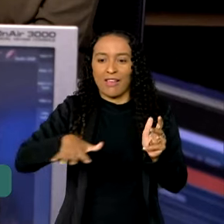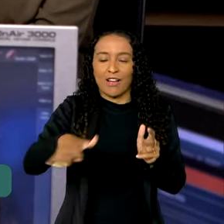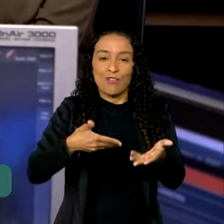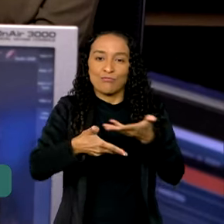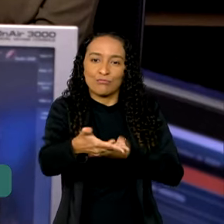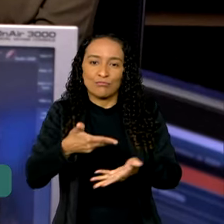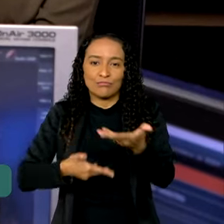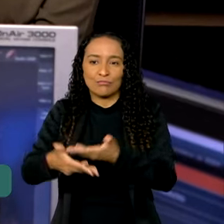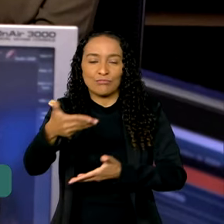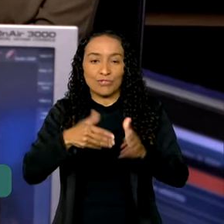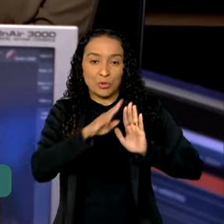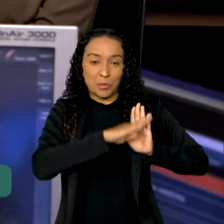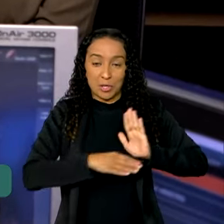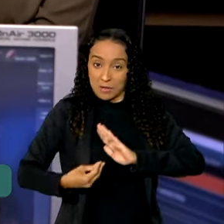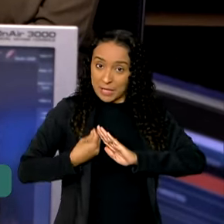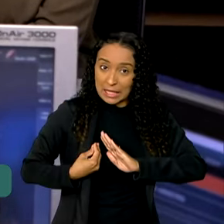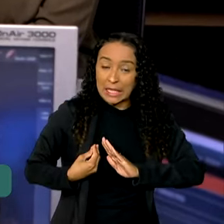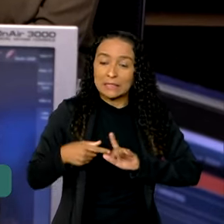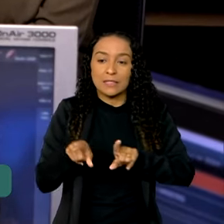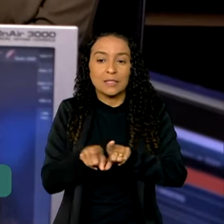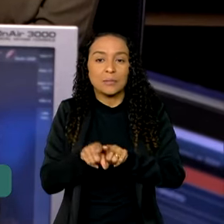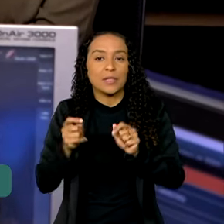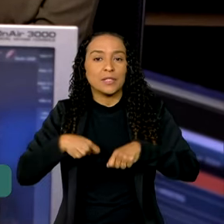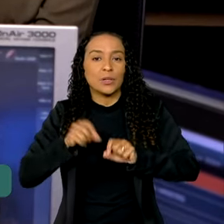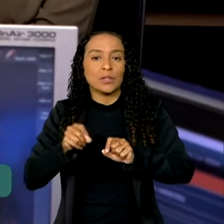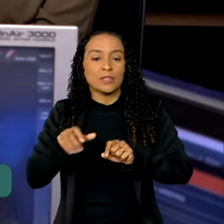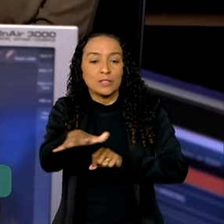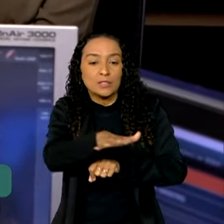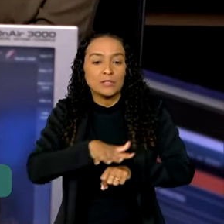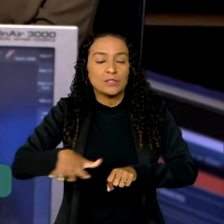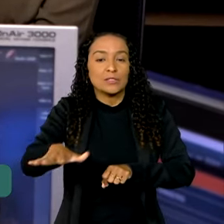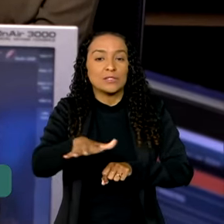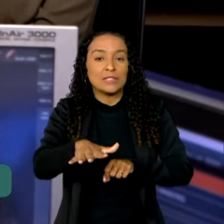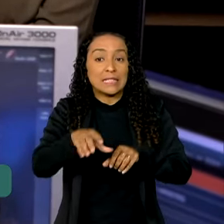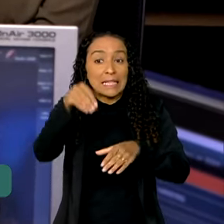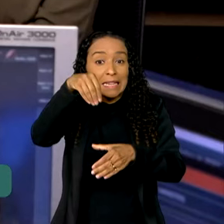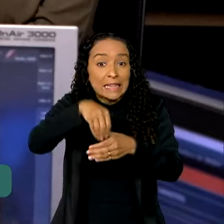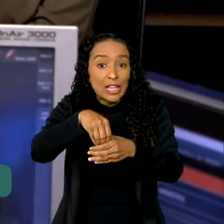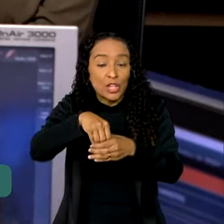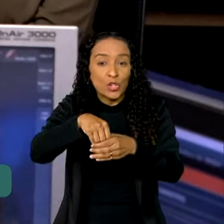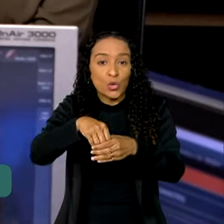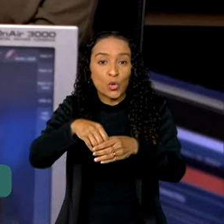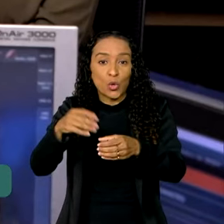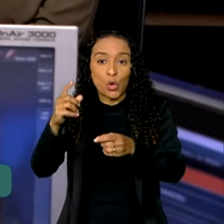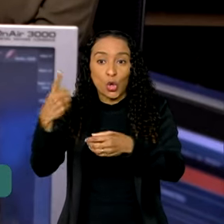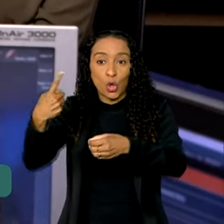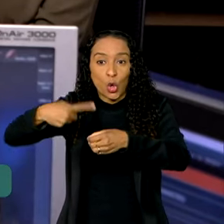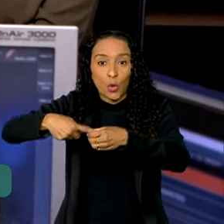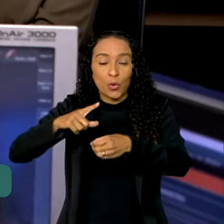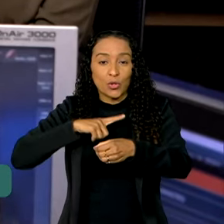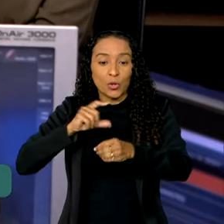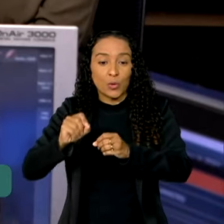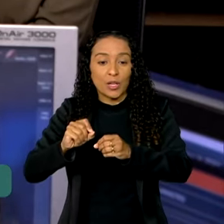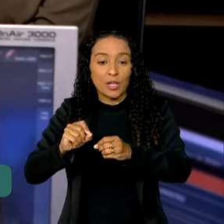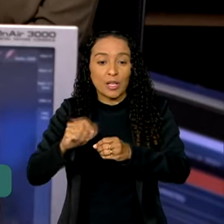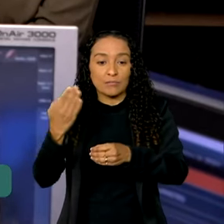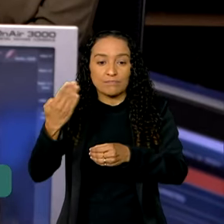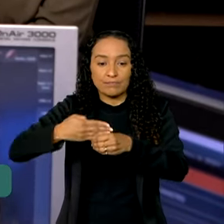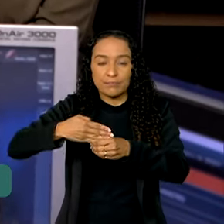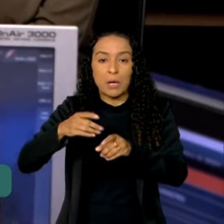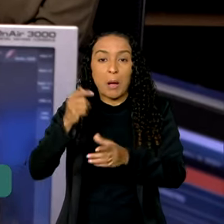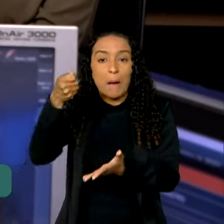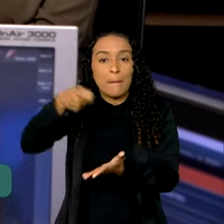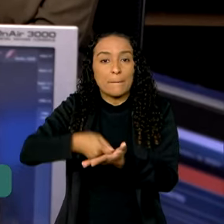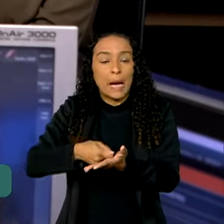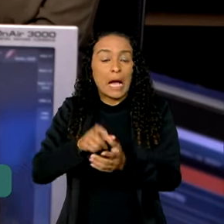convivência dos Minha Casa, Minha Vida, a gente possa também ter o também lá dentro dos condomínios, a gente também tem, paga